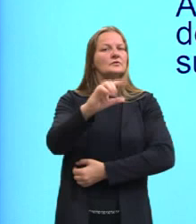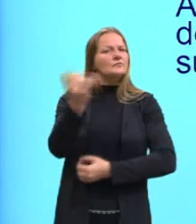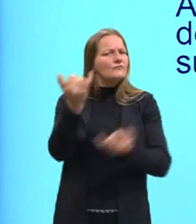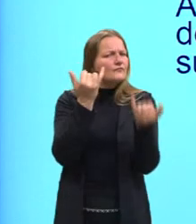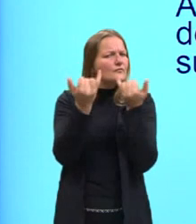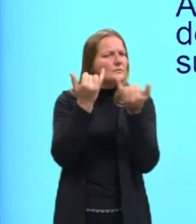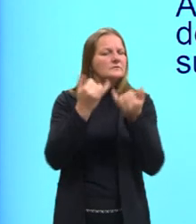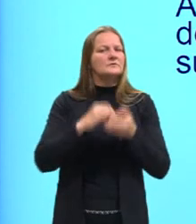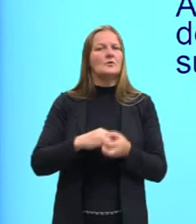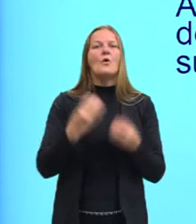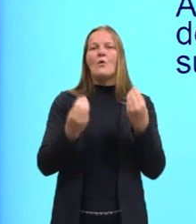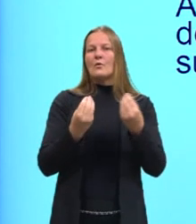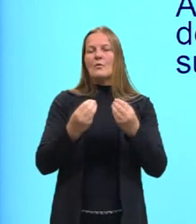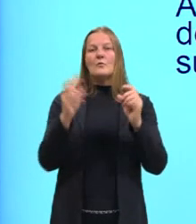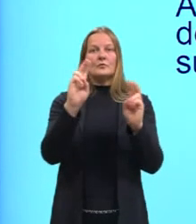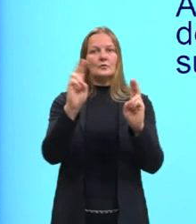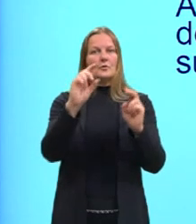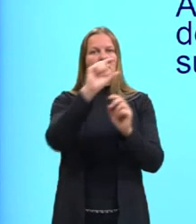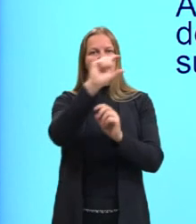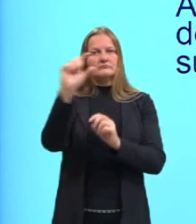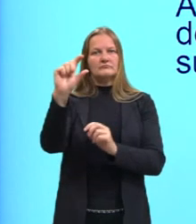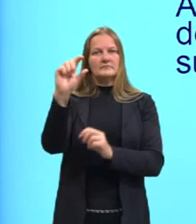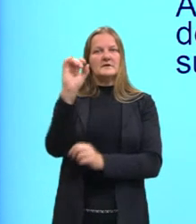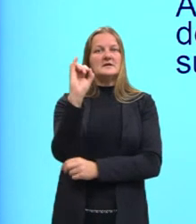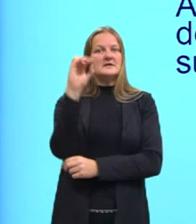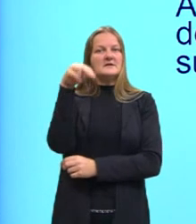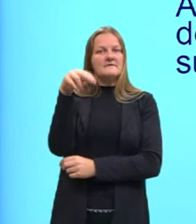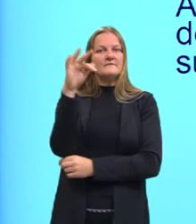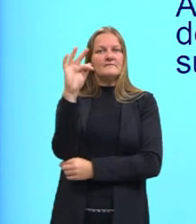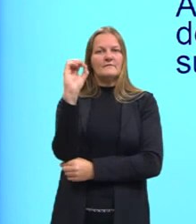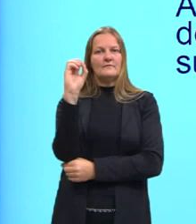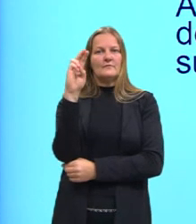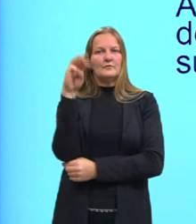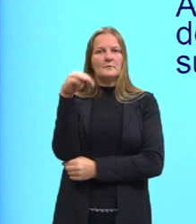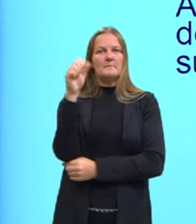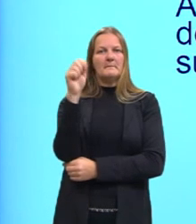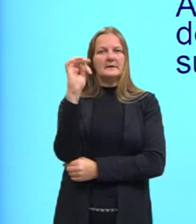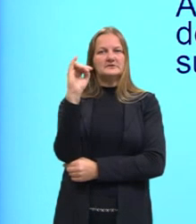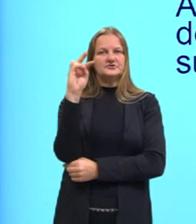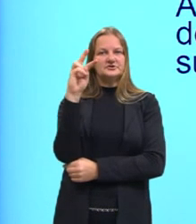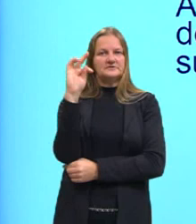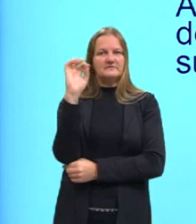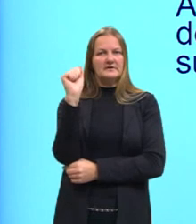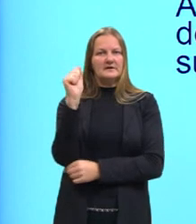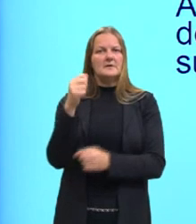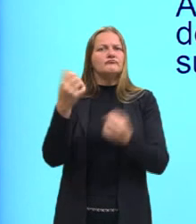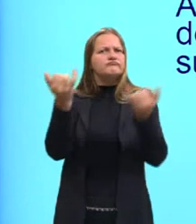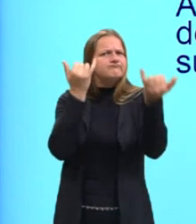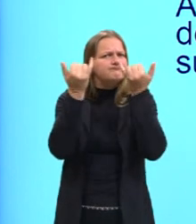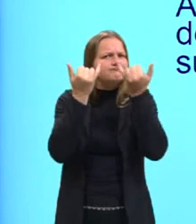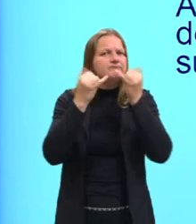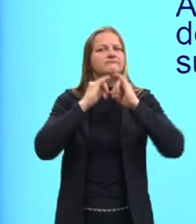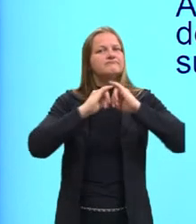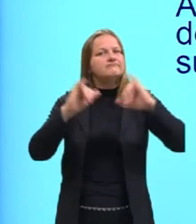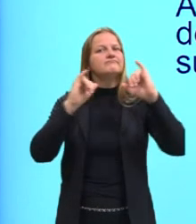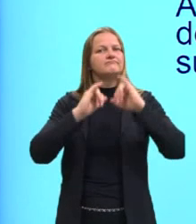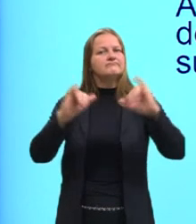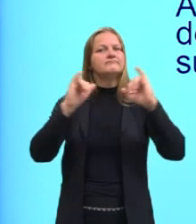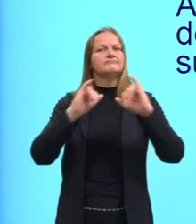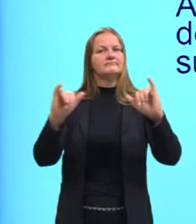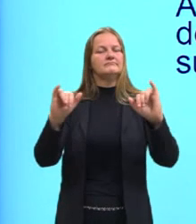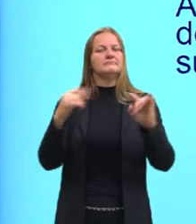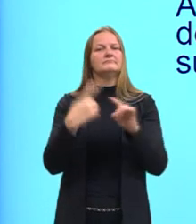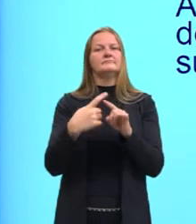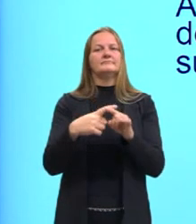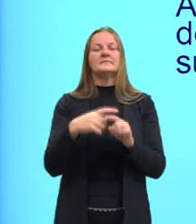informação. Como diz o nome? É informativa. Se é informativa, tem o intuito de informar. Nós não